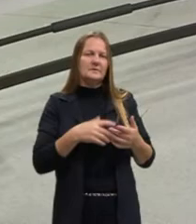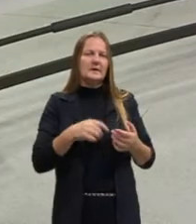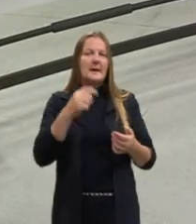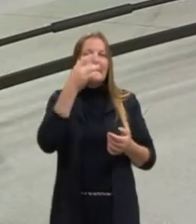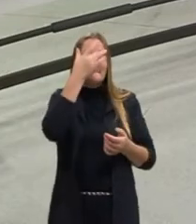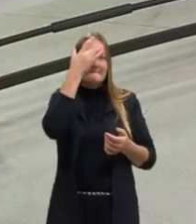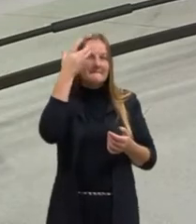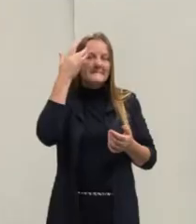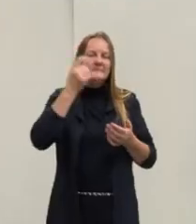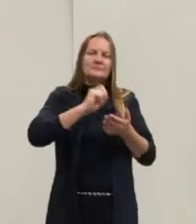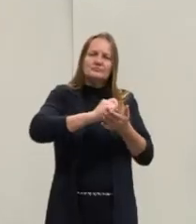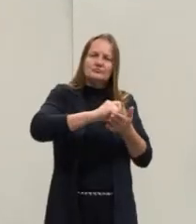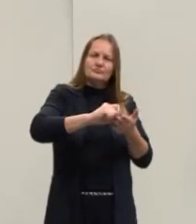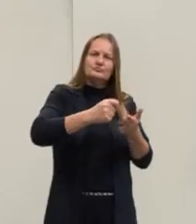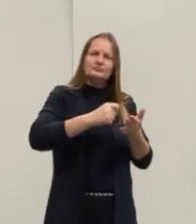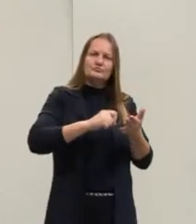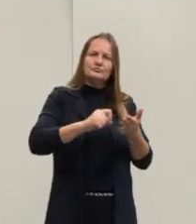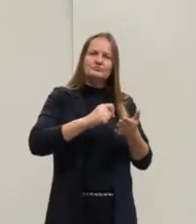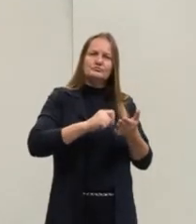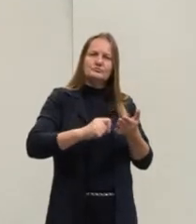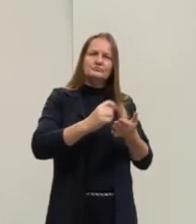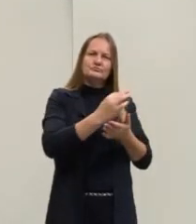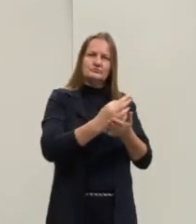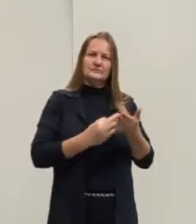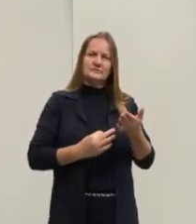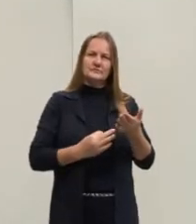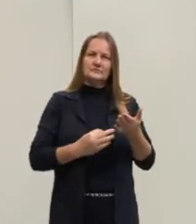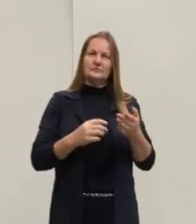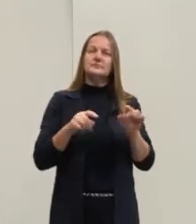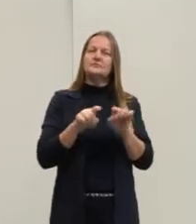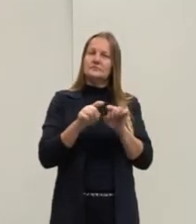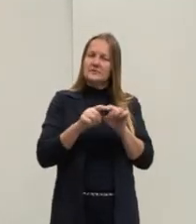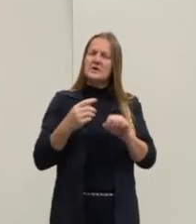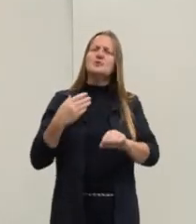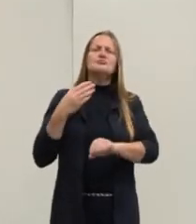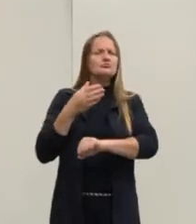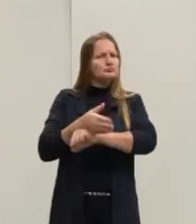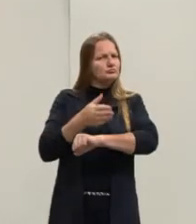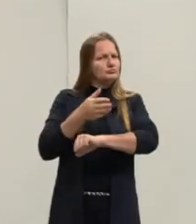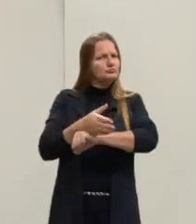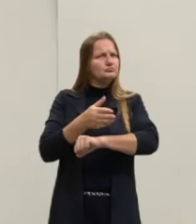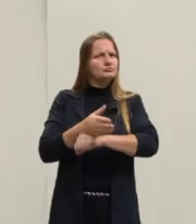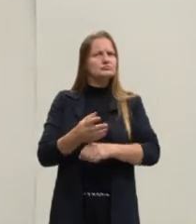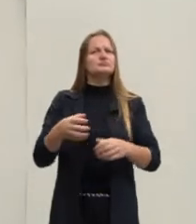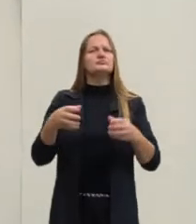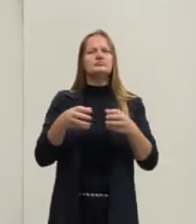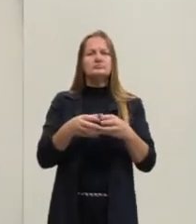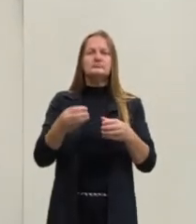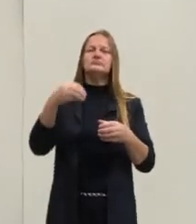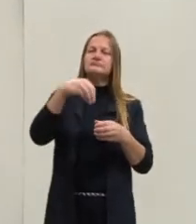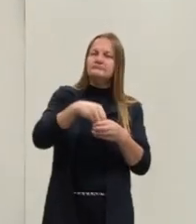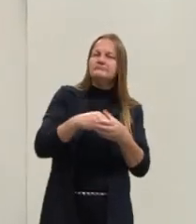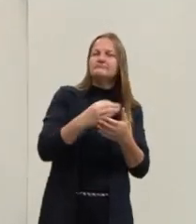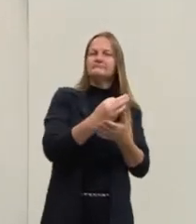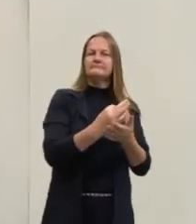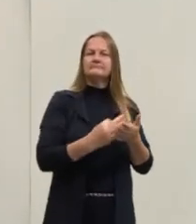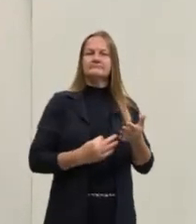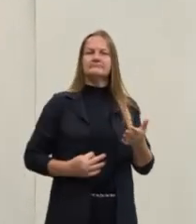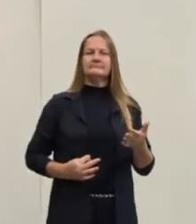escreve um texto, ela também é um partícipe, um participante do texto.